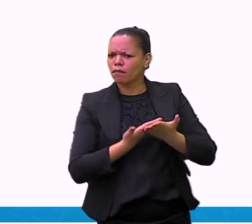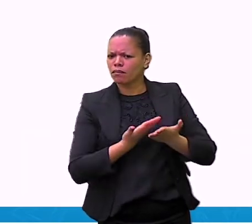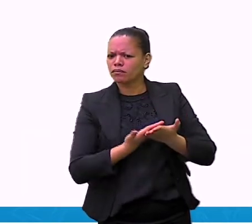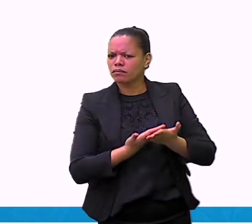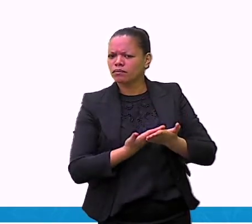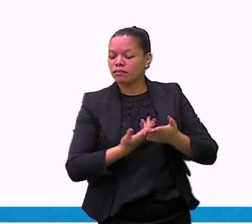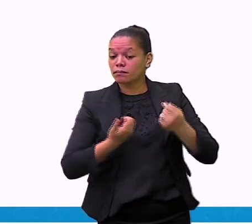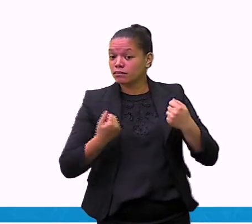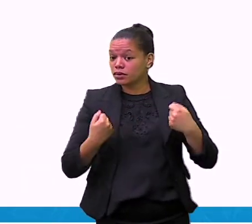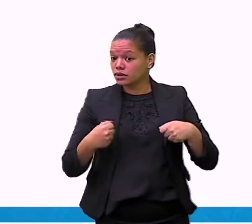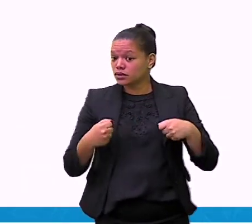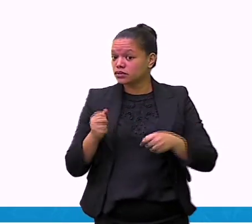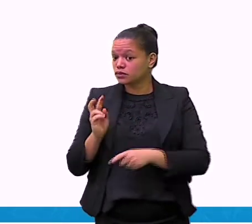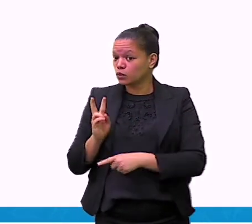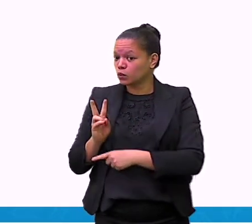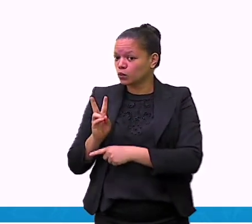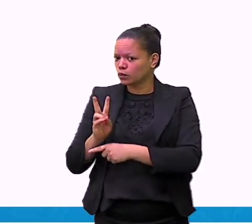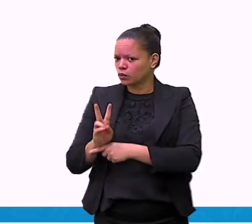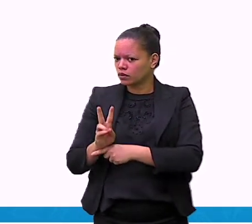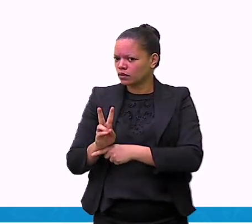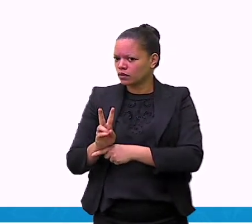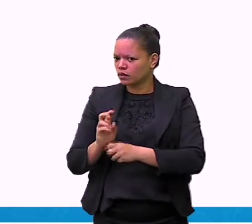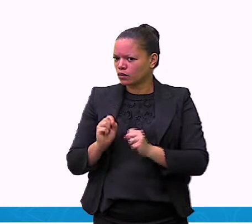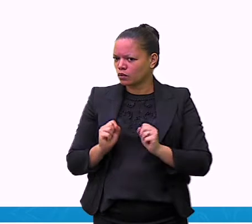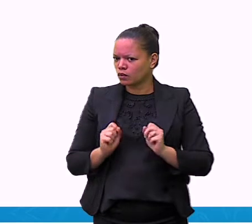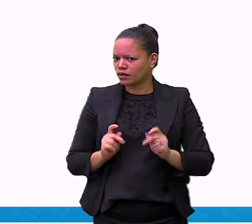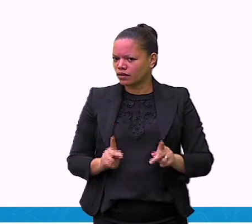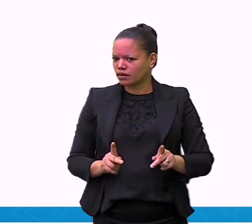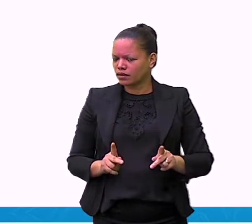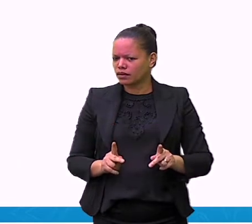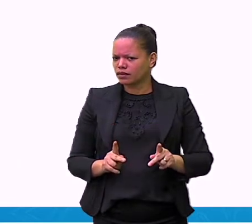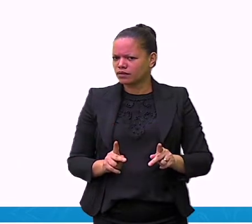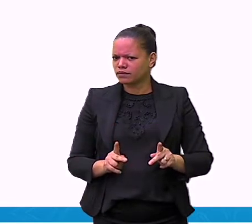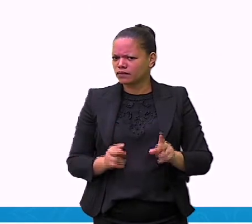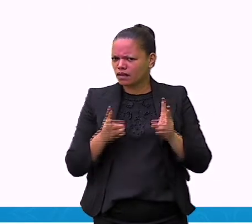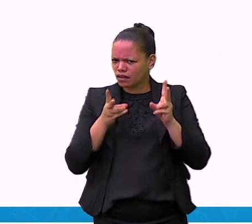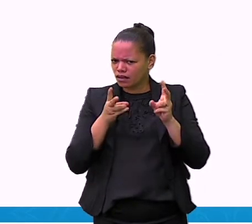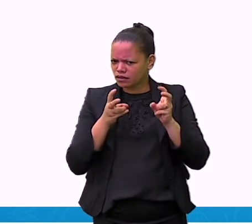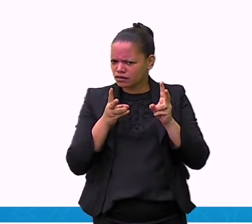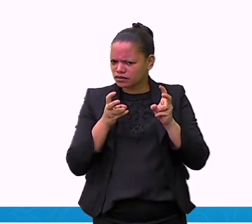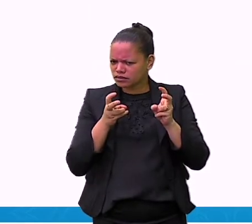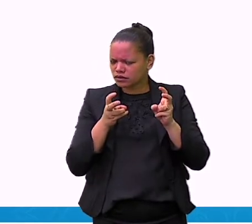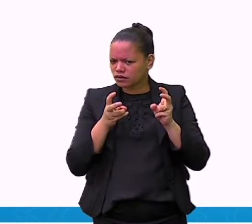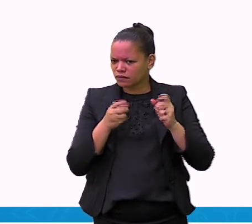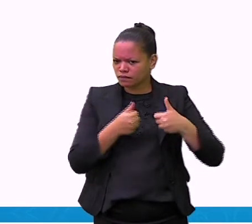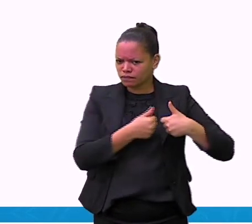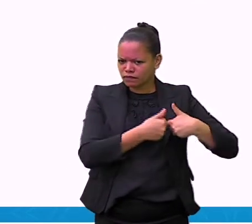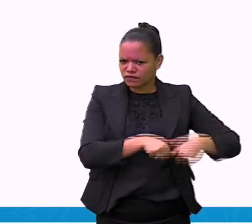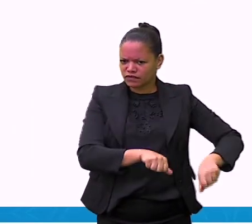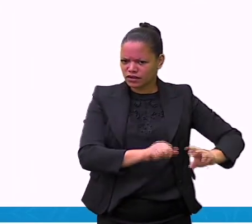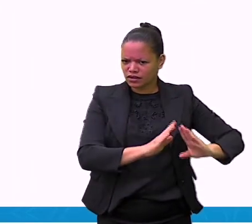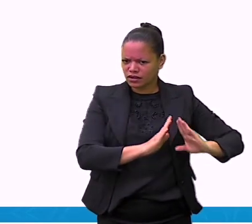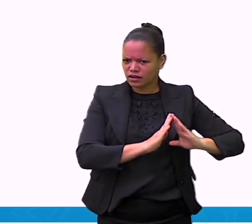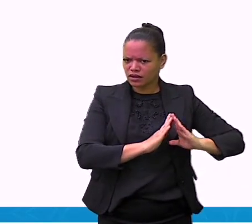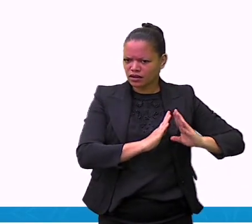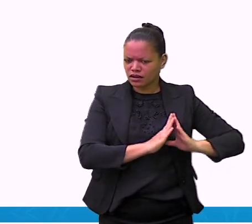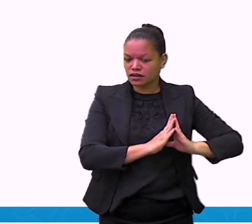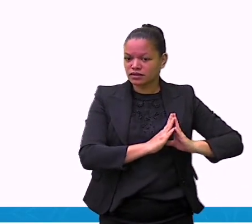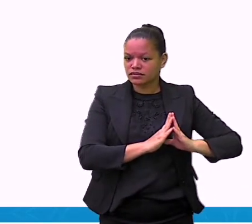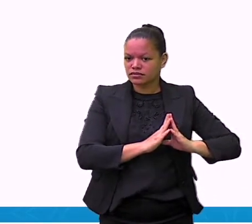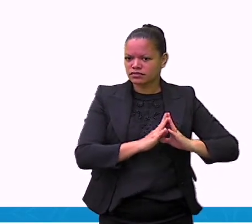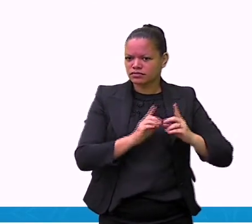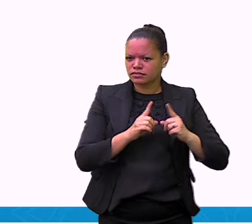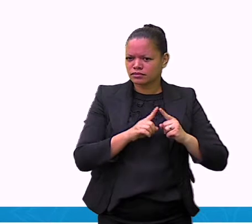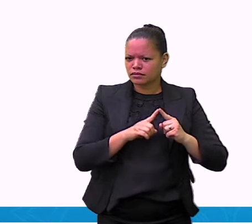cuidados, não é mesmo? Atenção redobrada. Quais são as recomendações? Fique em casa, saia